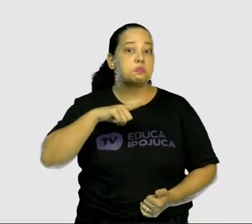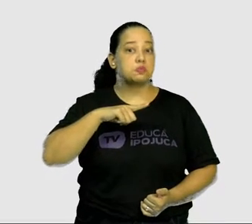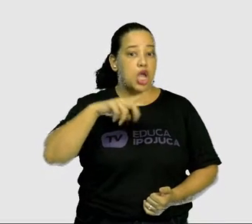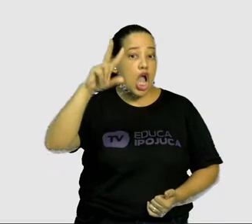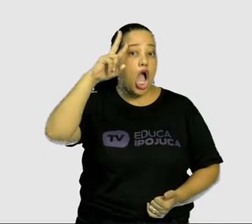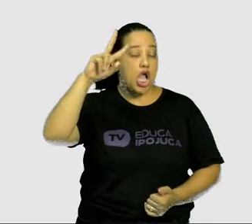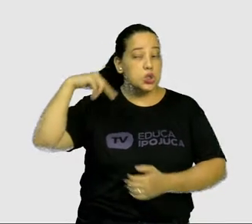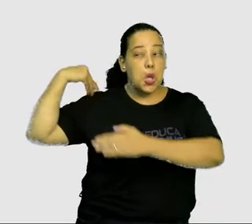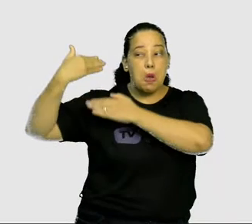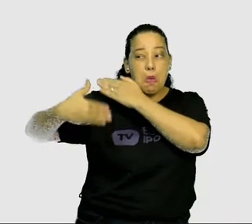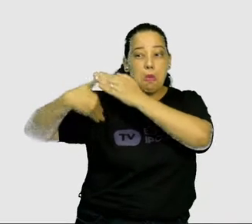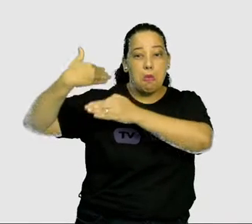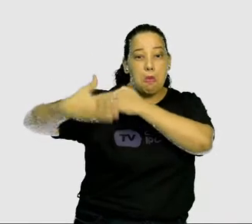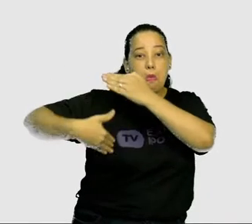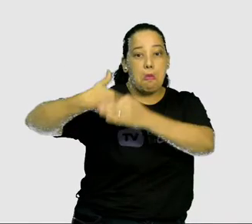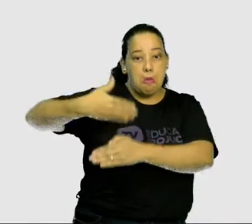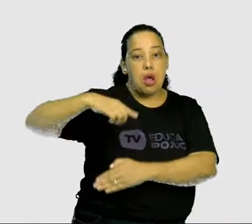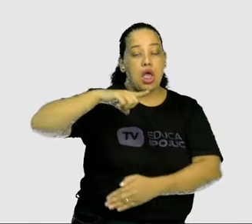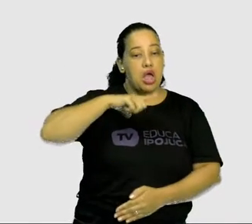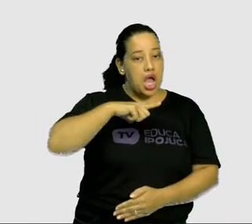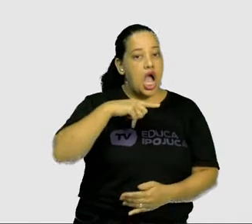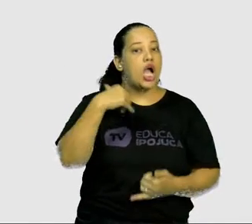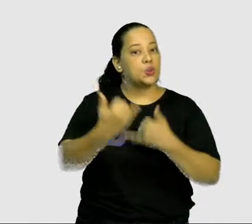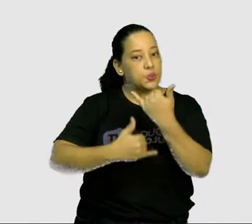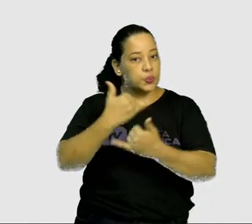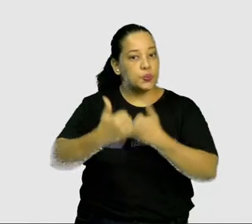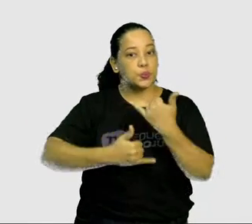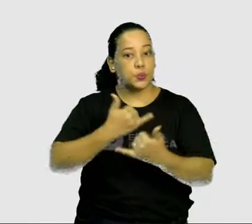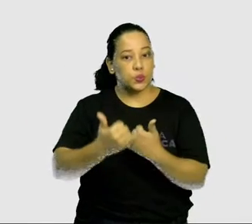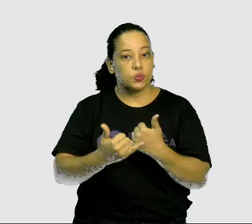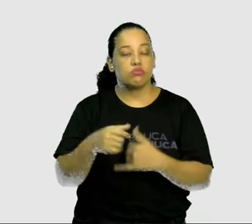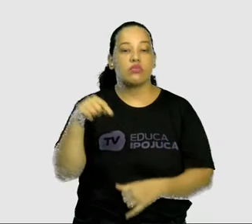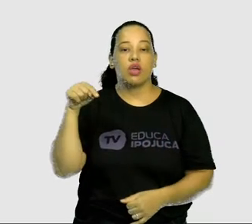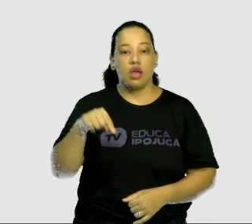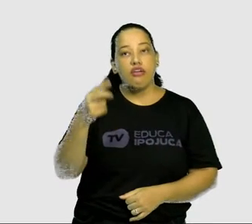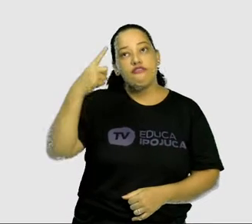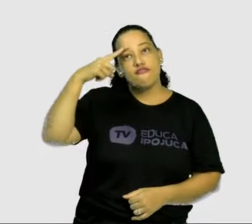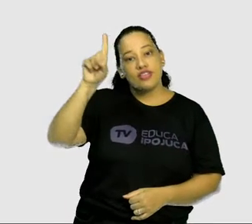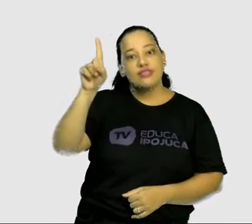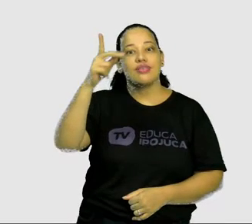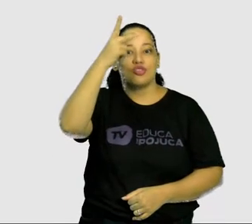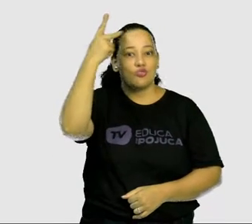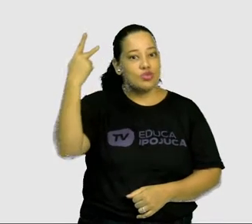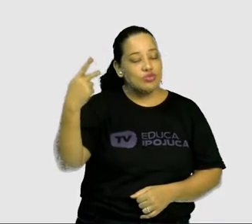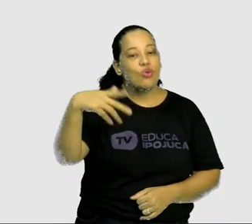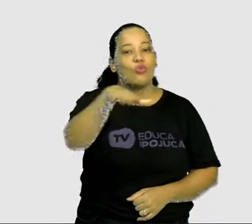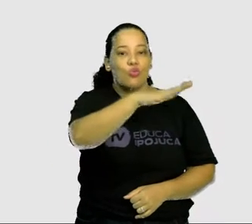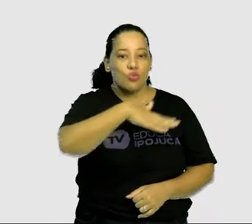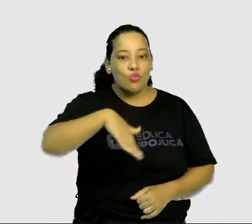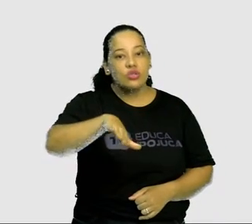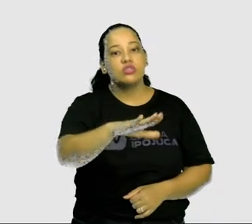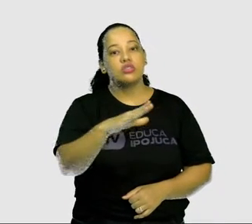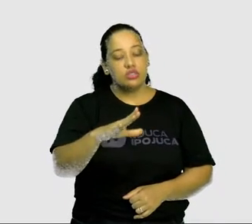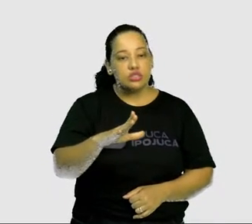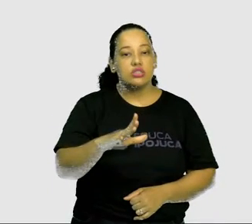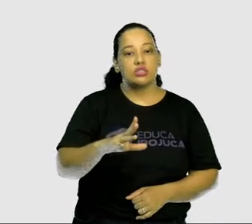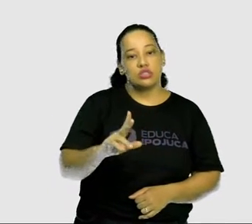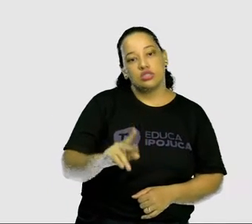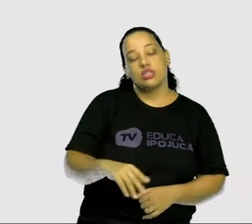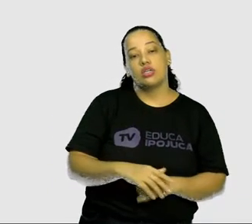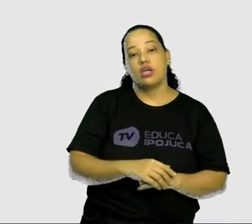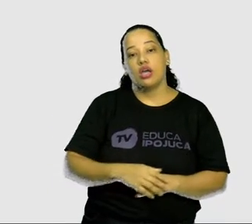da humanidade. O jogo, portanto, é uma invenção humana, é um ato em que a sua